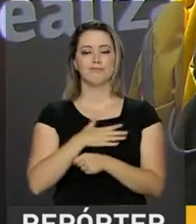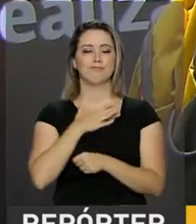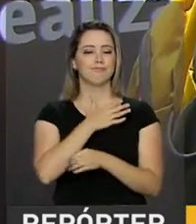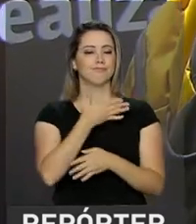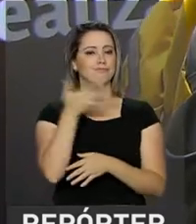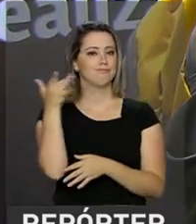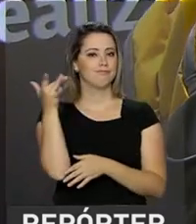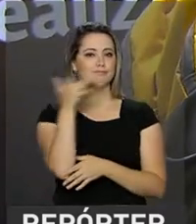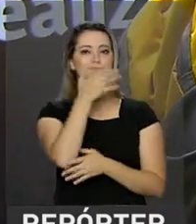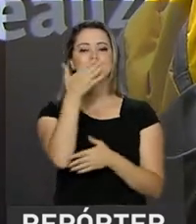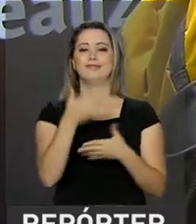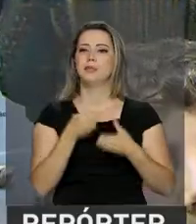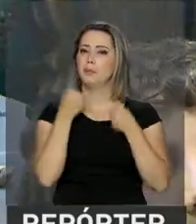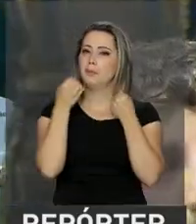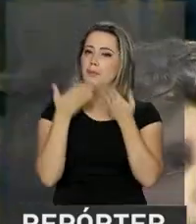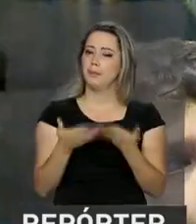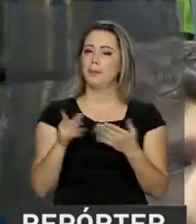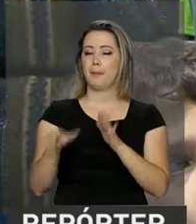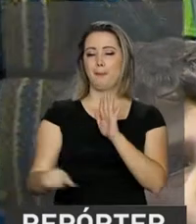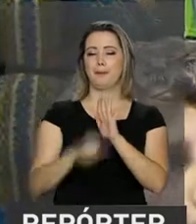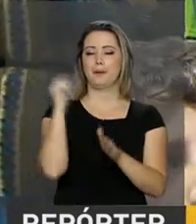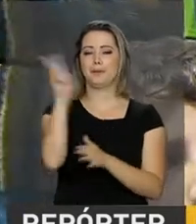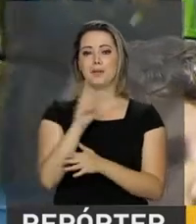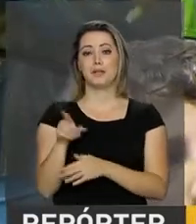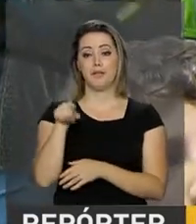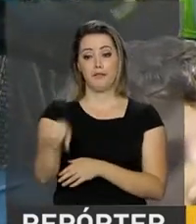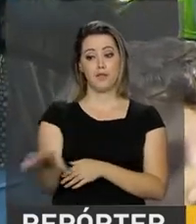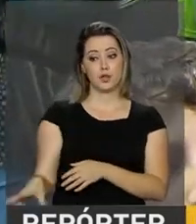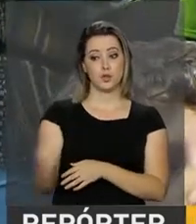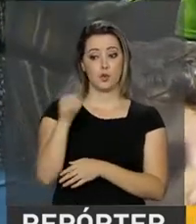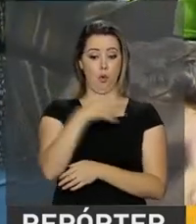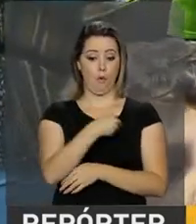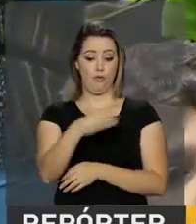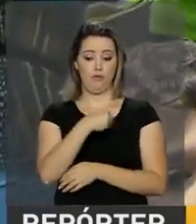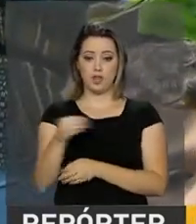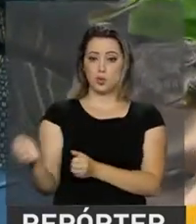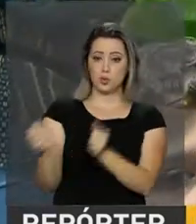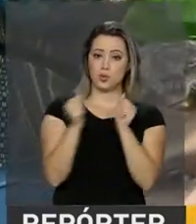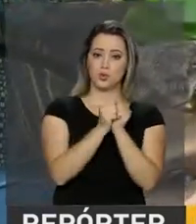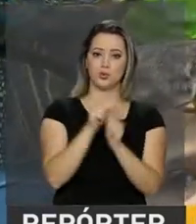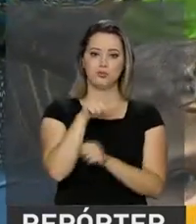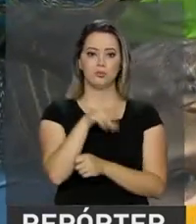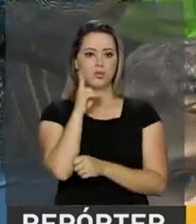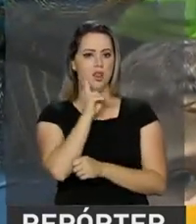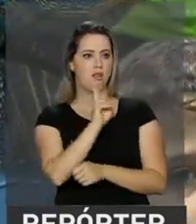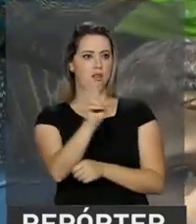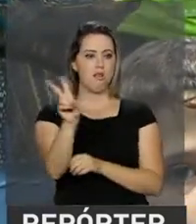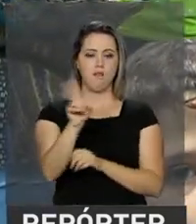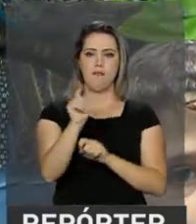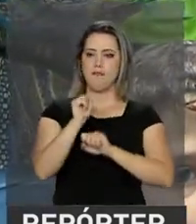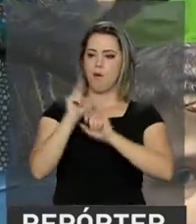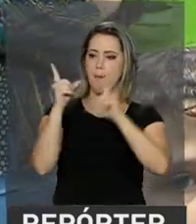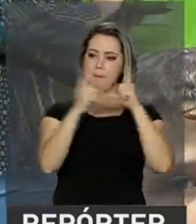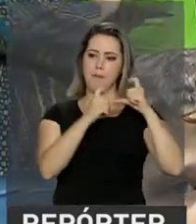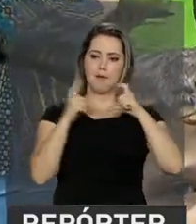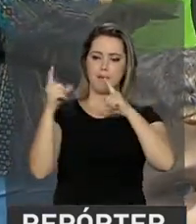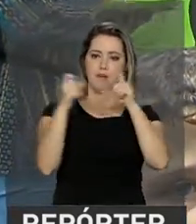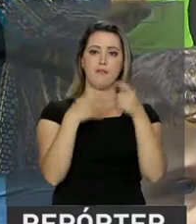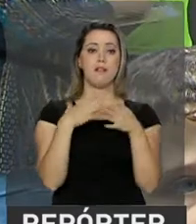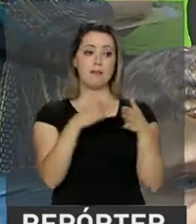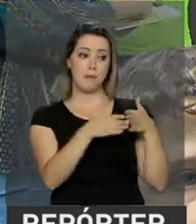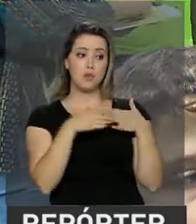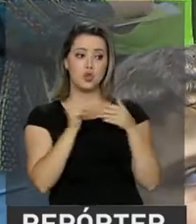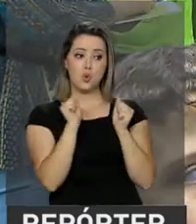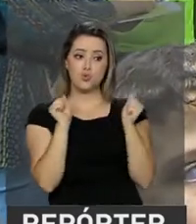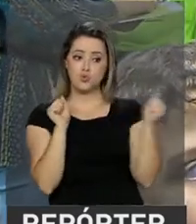vez, ele trouxe o filho. Eu fui em São Paulo, ele gostou muito, ele viu as fotos, viu as filmagens do que eu fiz. E aí ele pediu que eu